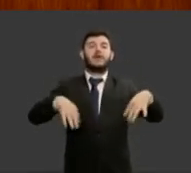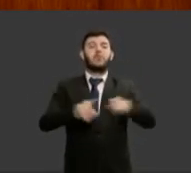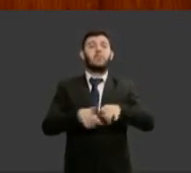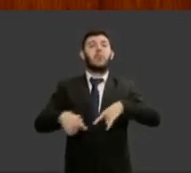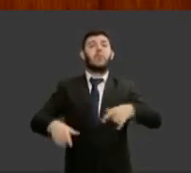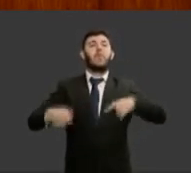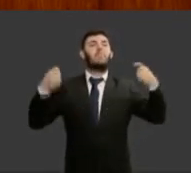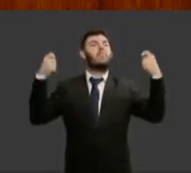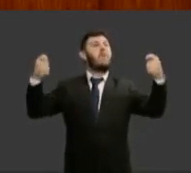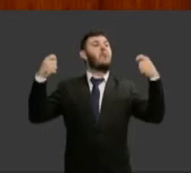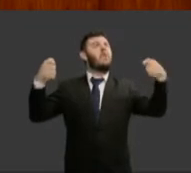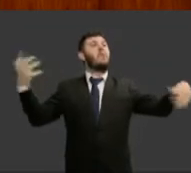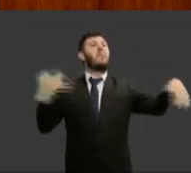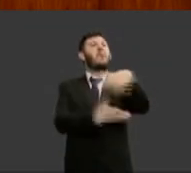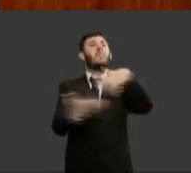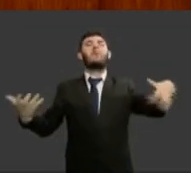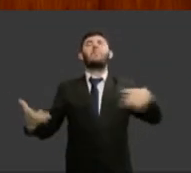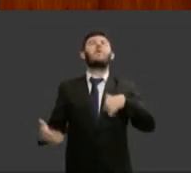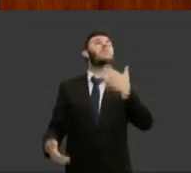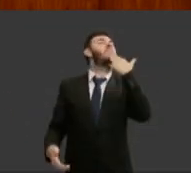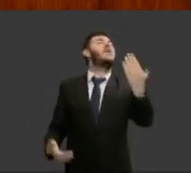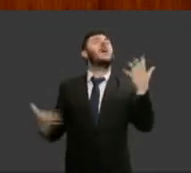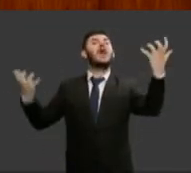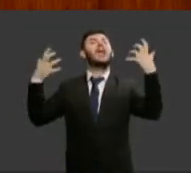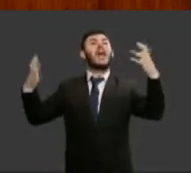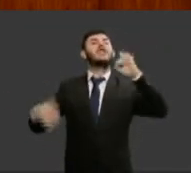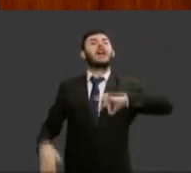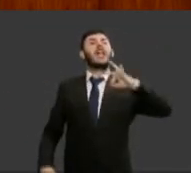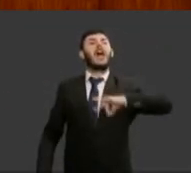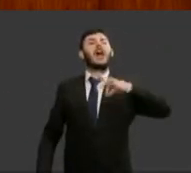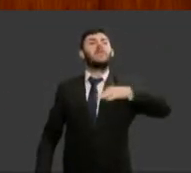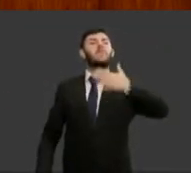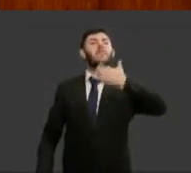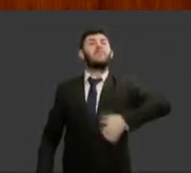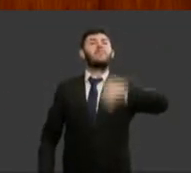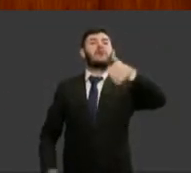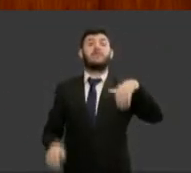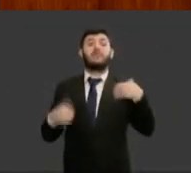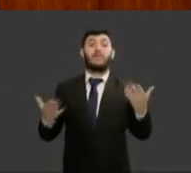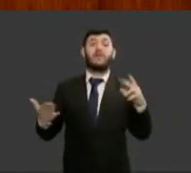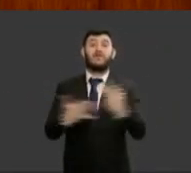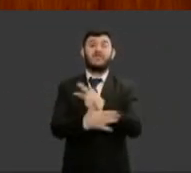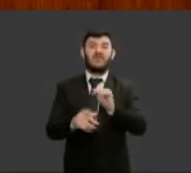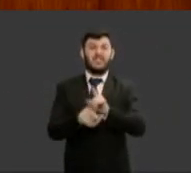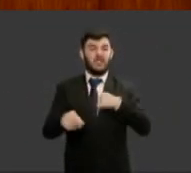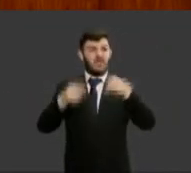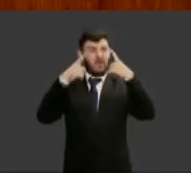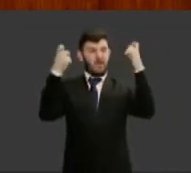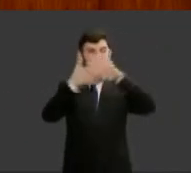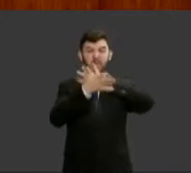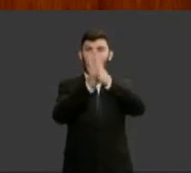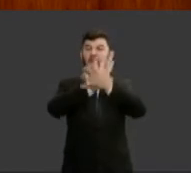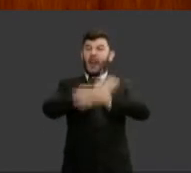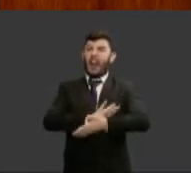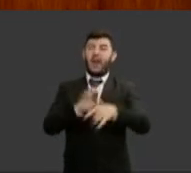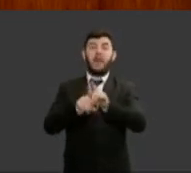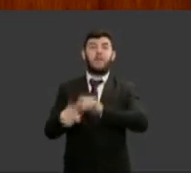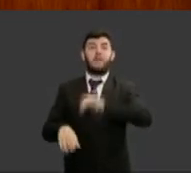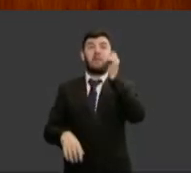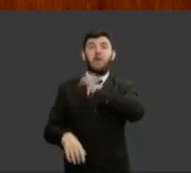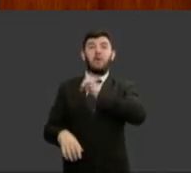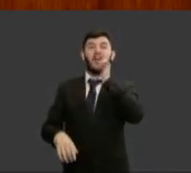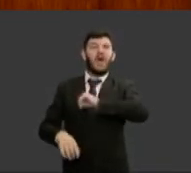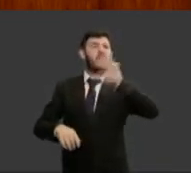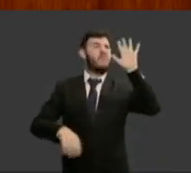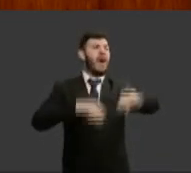trabalho e recuperação de salários com os homens a manifestação foi reprimida com violência extrema as mulheres foram trancadas